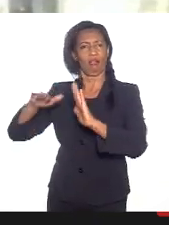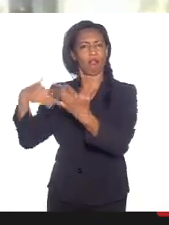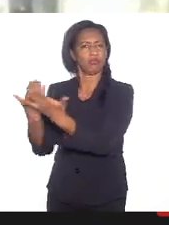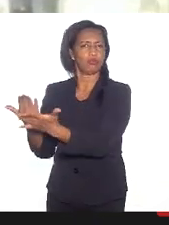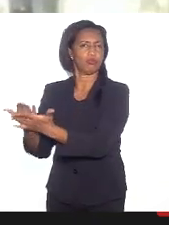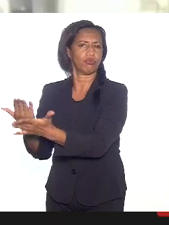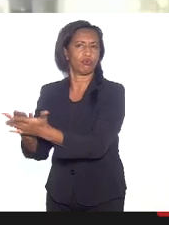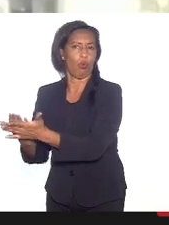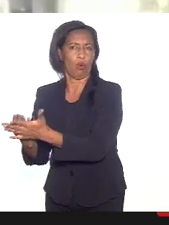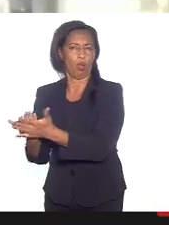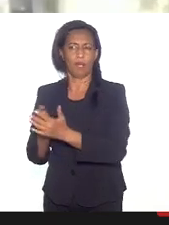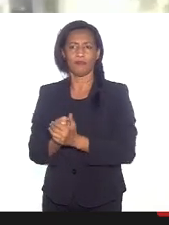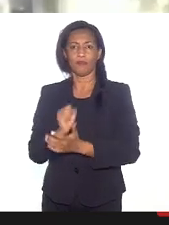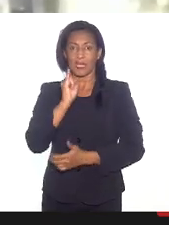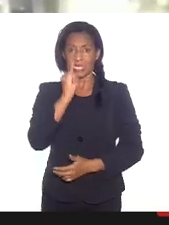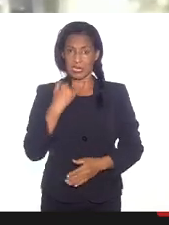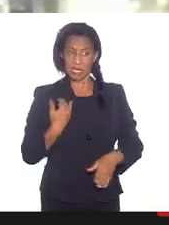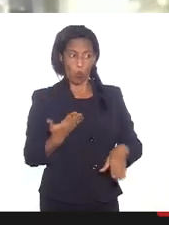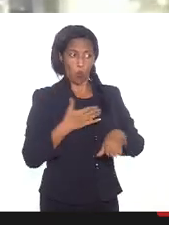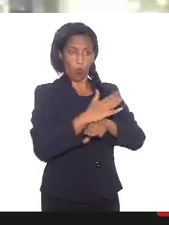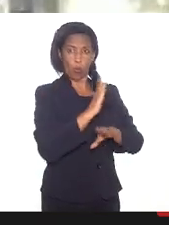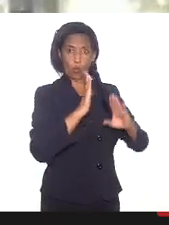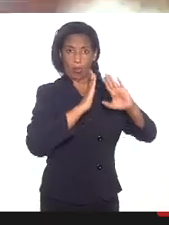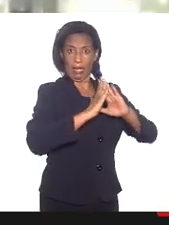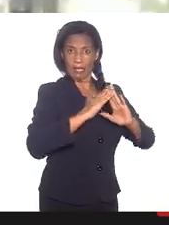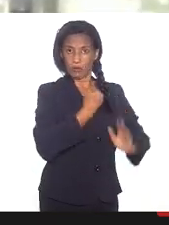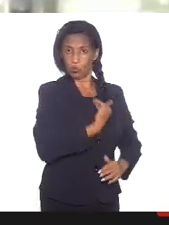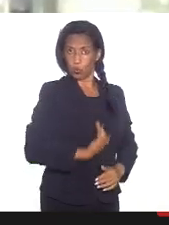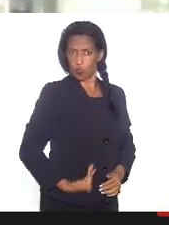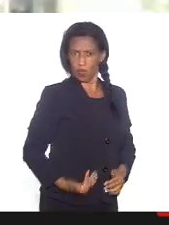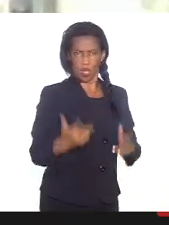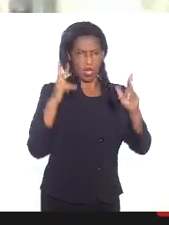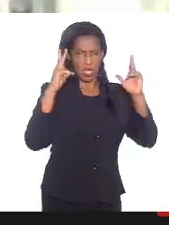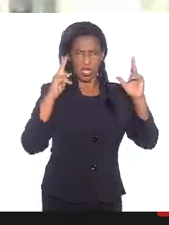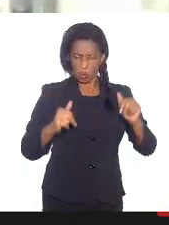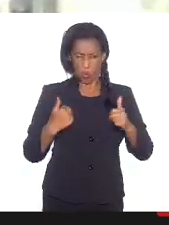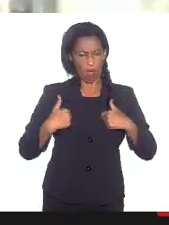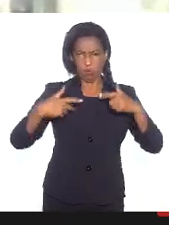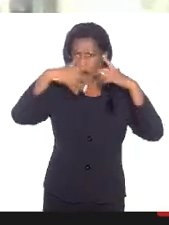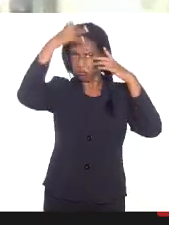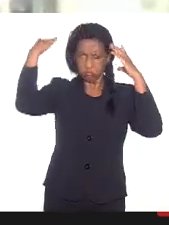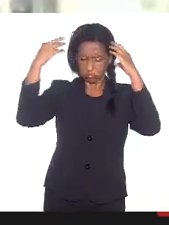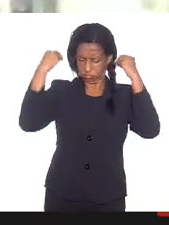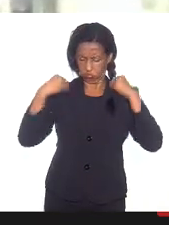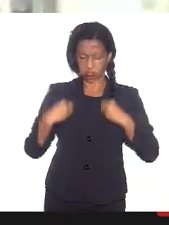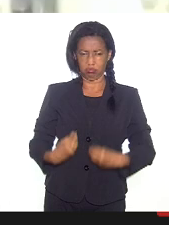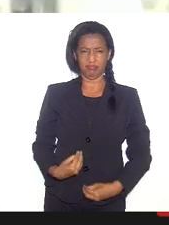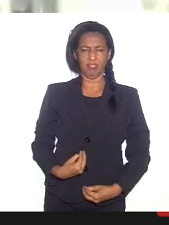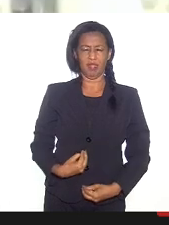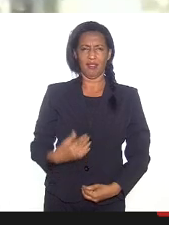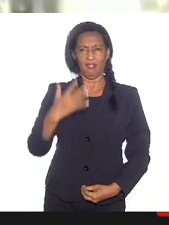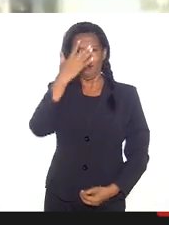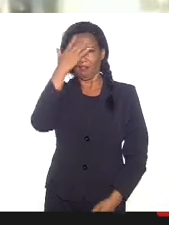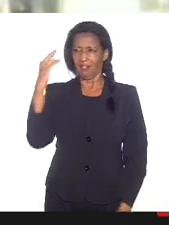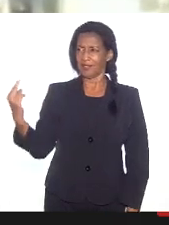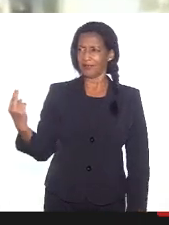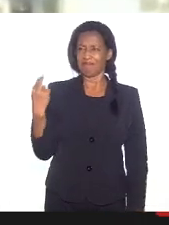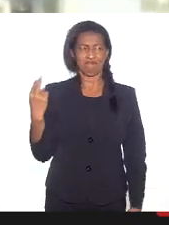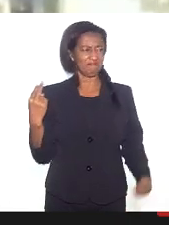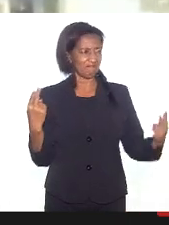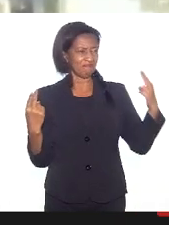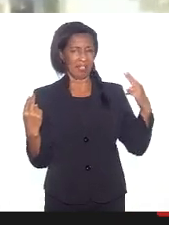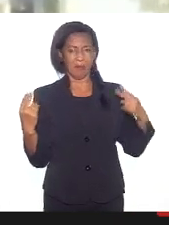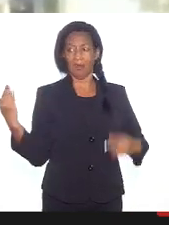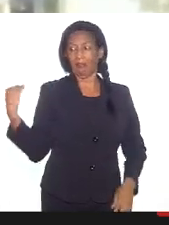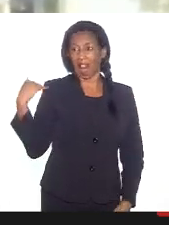Se eu entro no departamento público com os fios de conta, como eu estou aqui, porque é assim que quero me vestir, eu vou ser olhada. Bom, cutucava. Isso